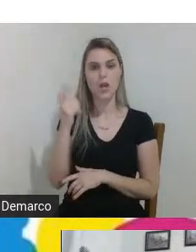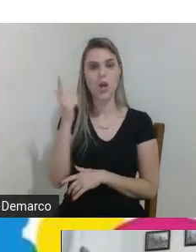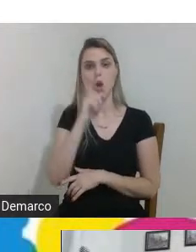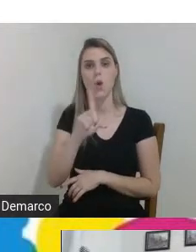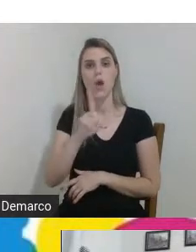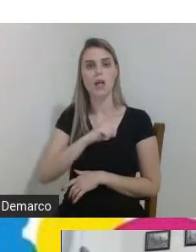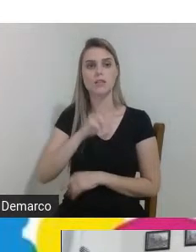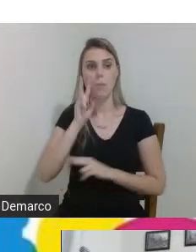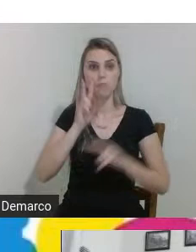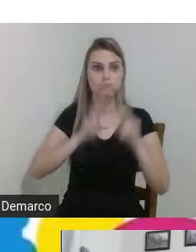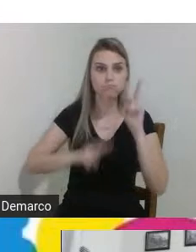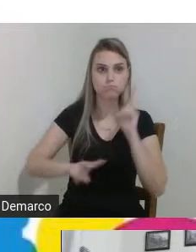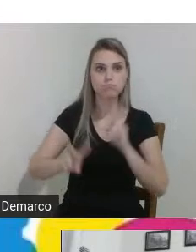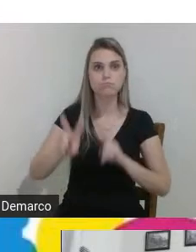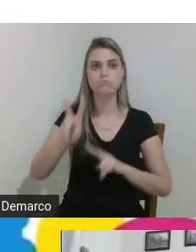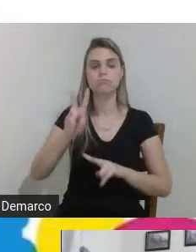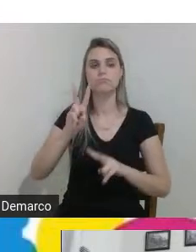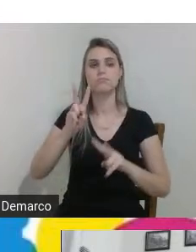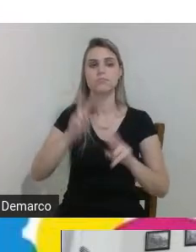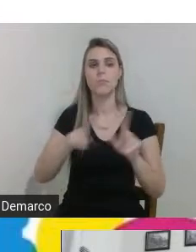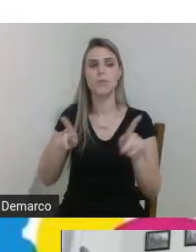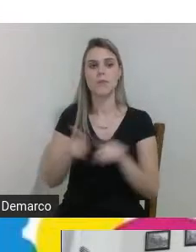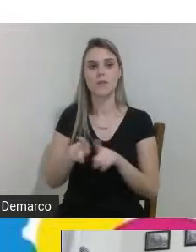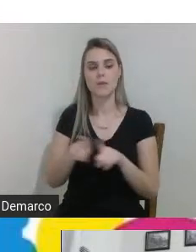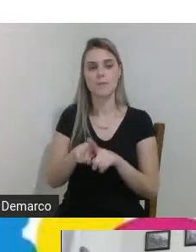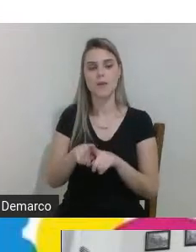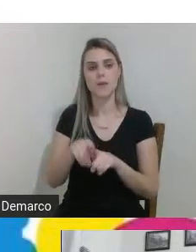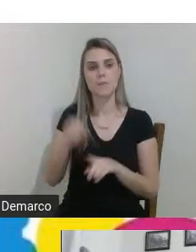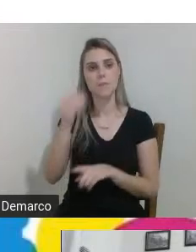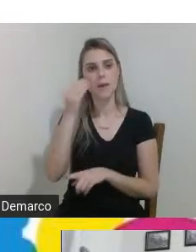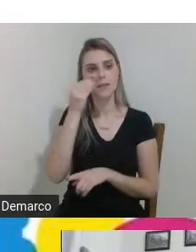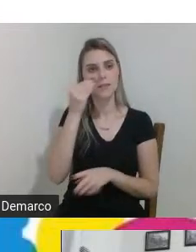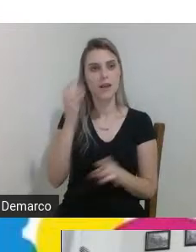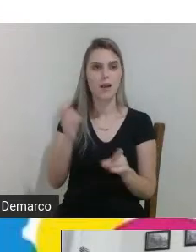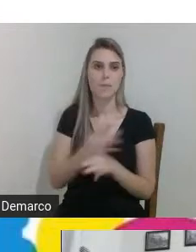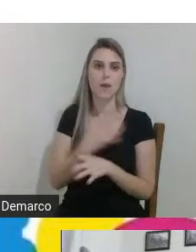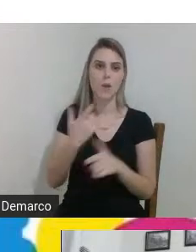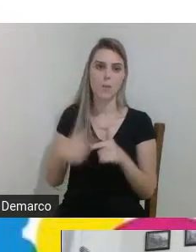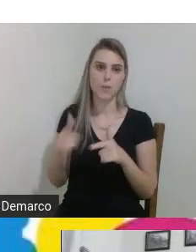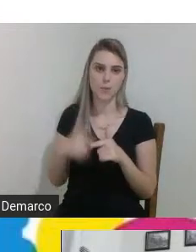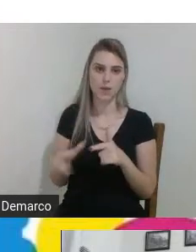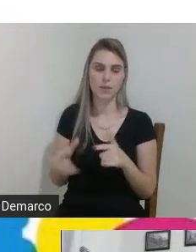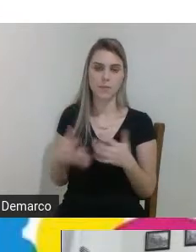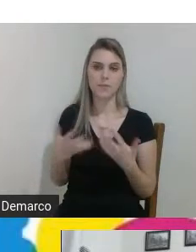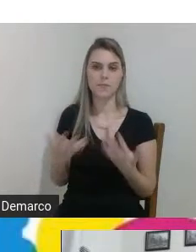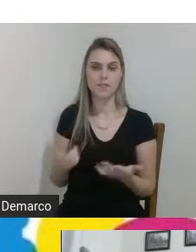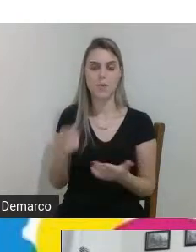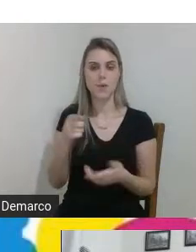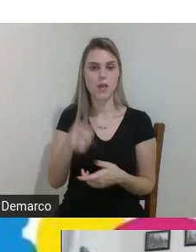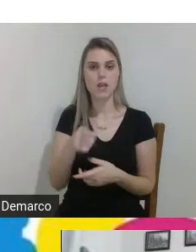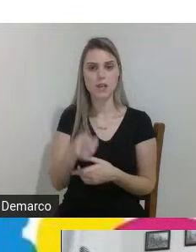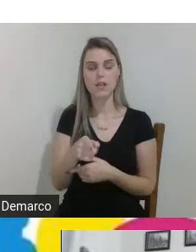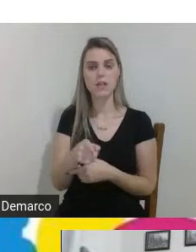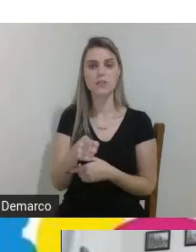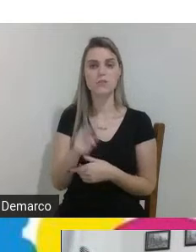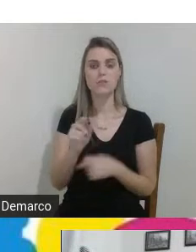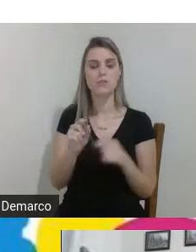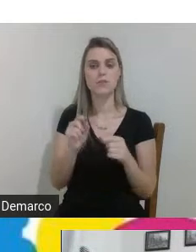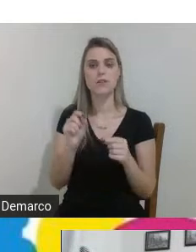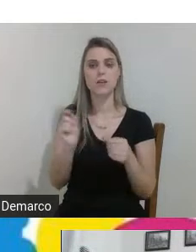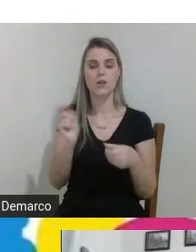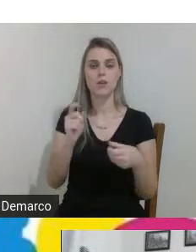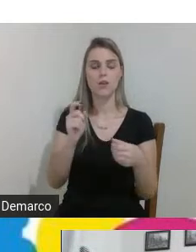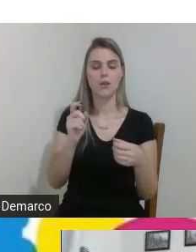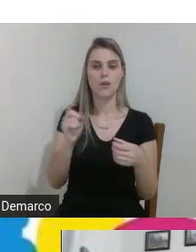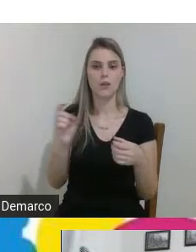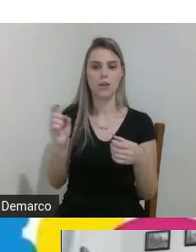visão também para tentar resolver esses problemas então esse vínculo que foi estabelecido no ano passado entre